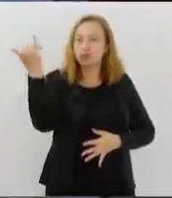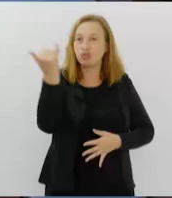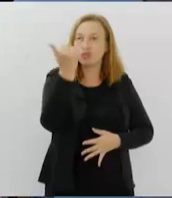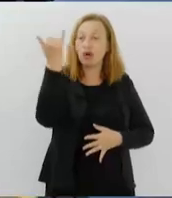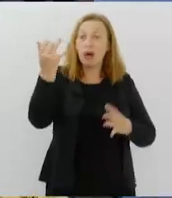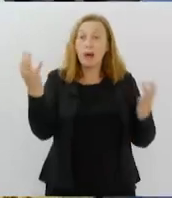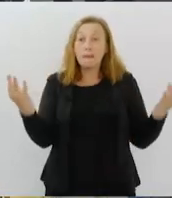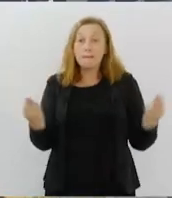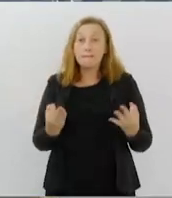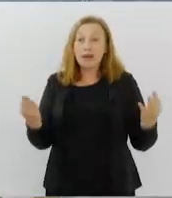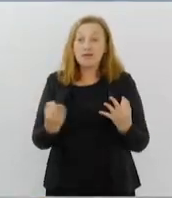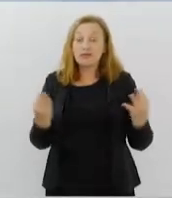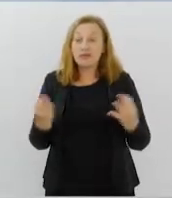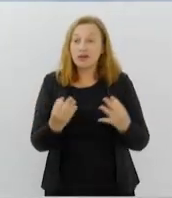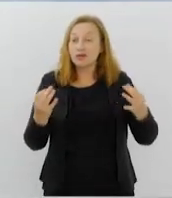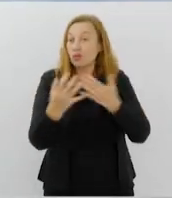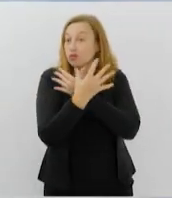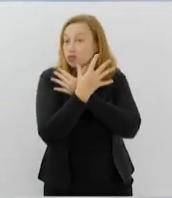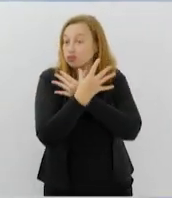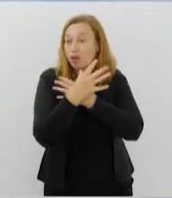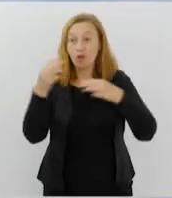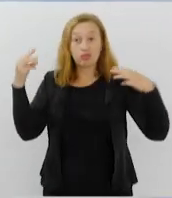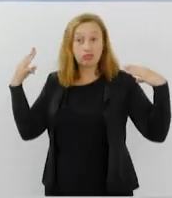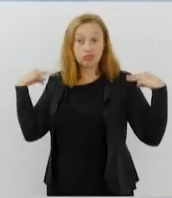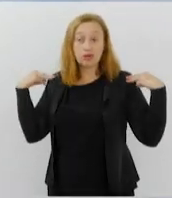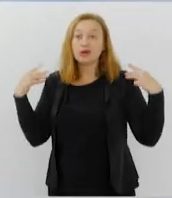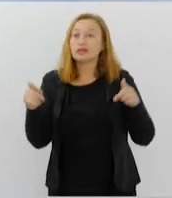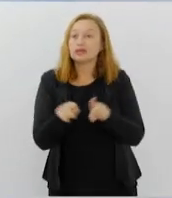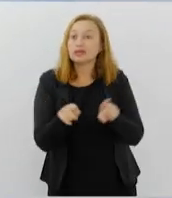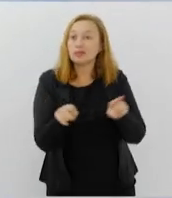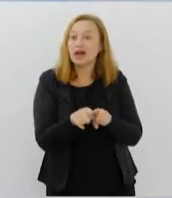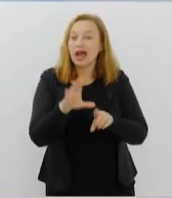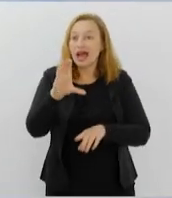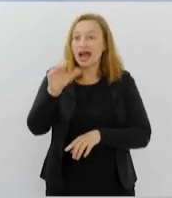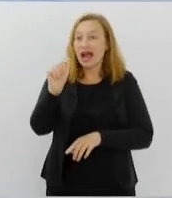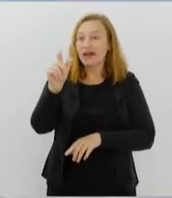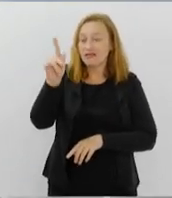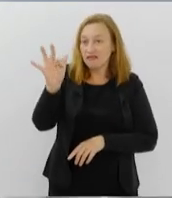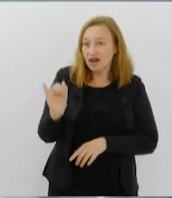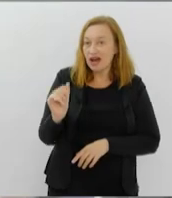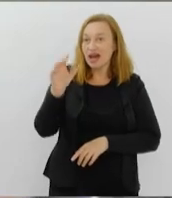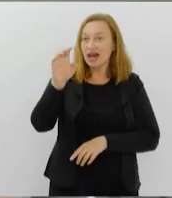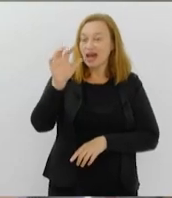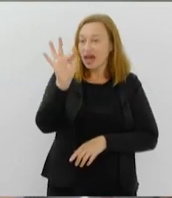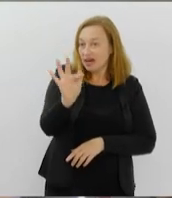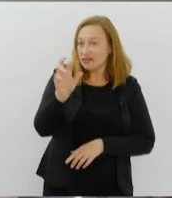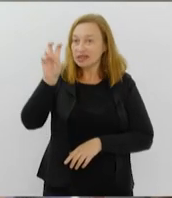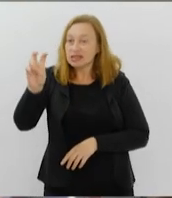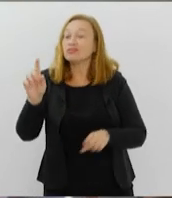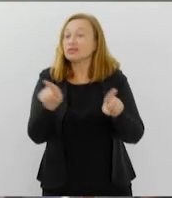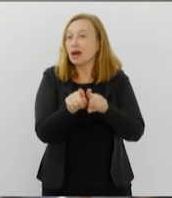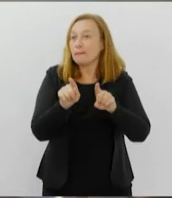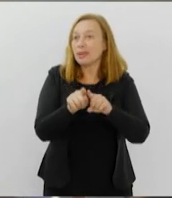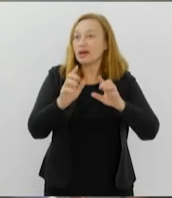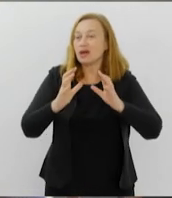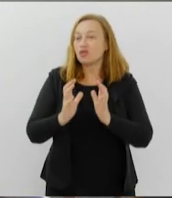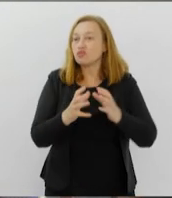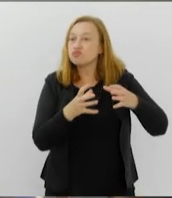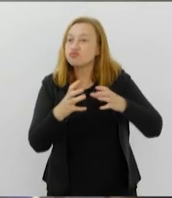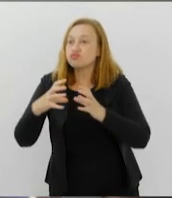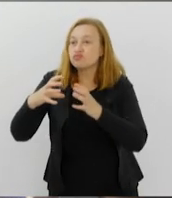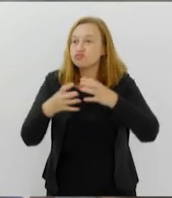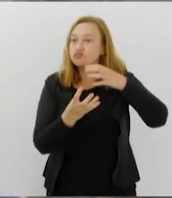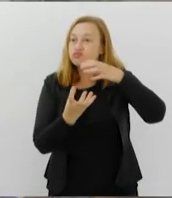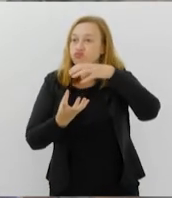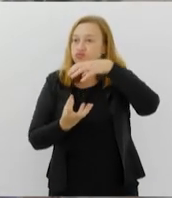Brasileira e da Marinha, mais a exibição de um caça F-5 em ação. Também haverá balonismo, paraquedismo e o